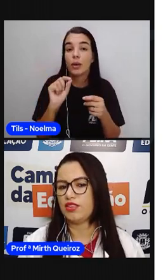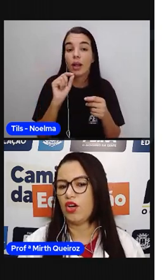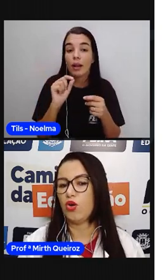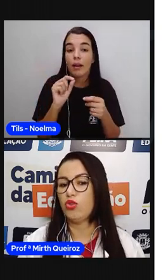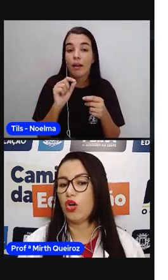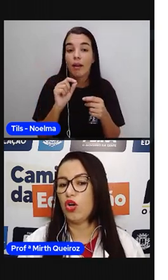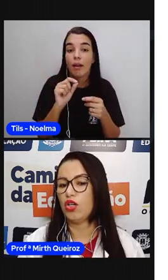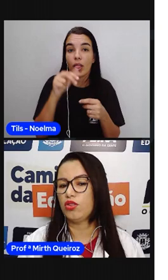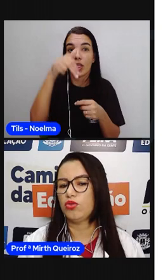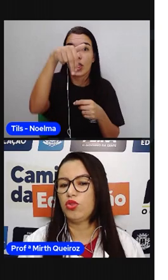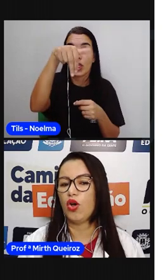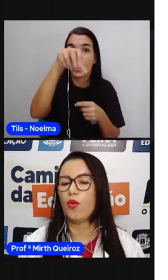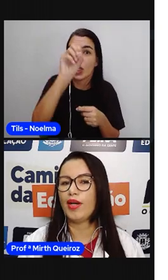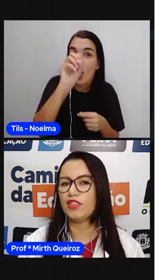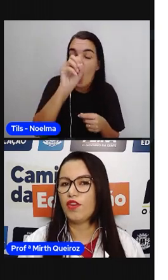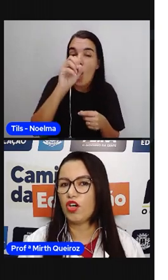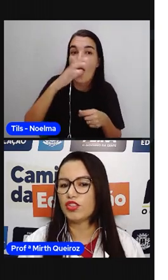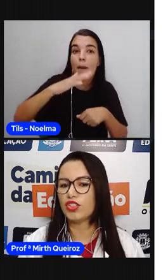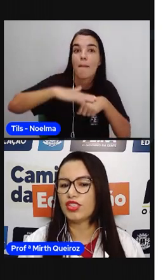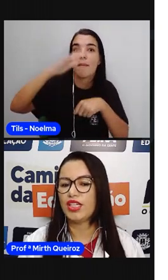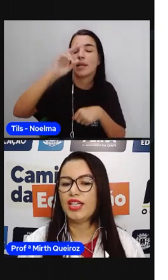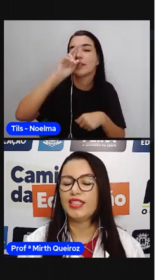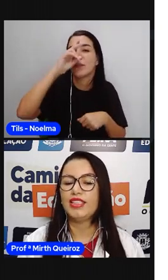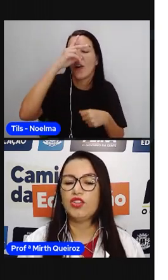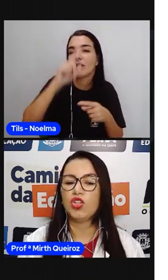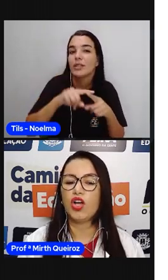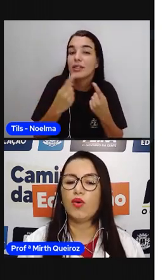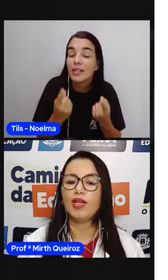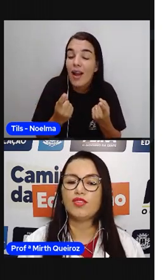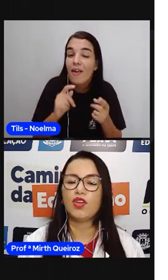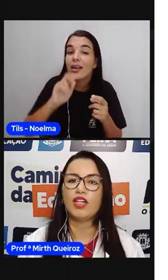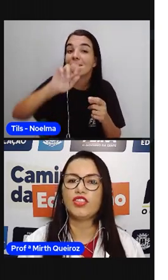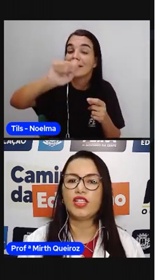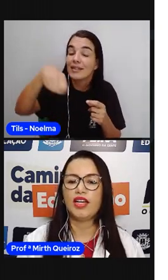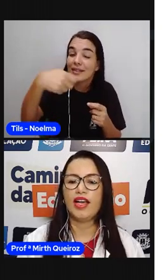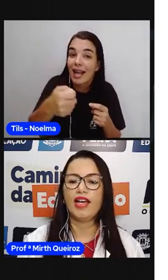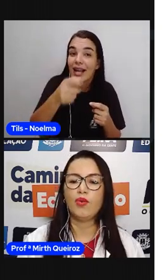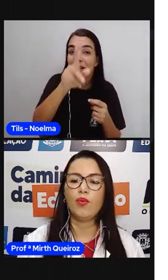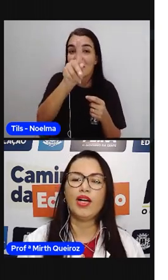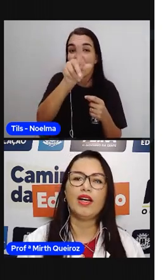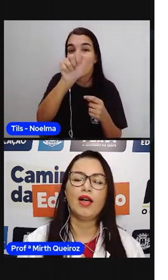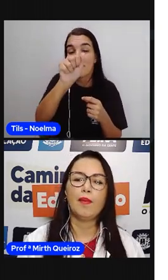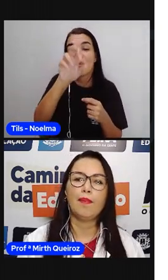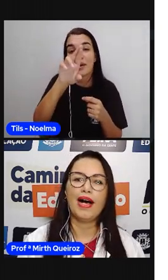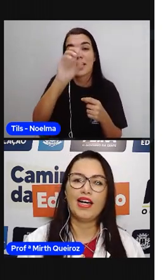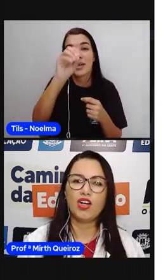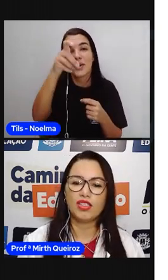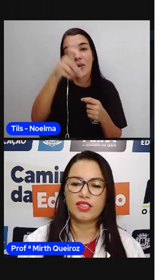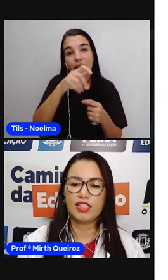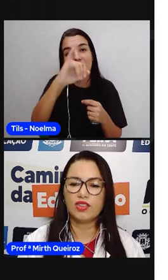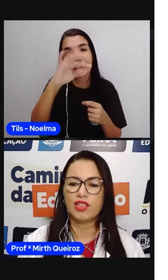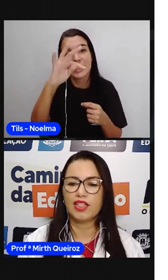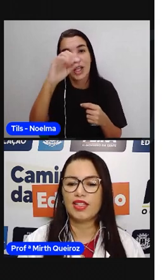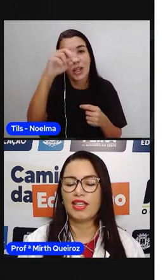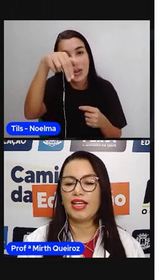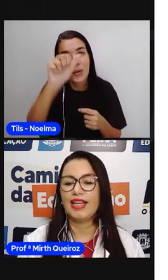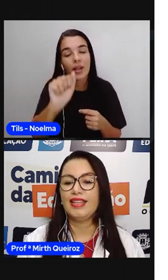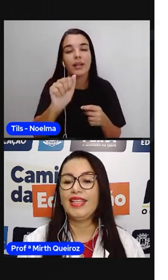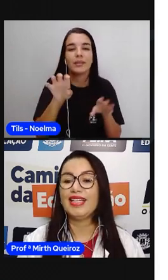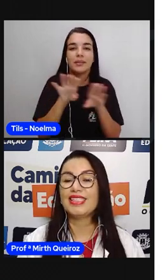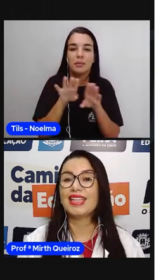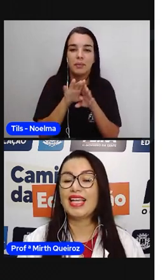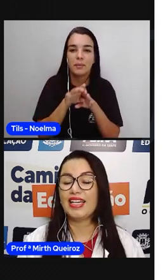O Nó é o mais forte. Se o Nó é o mais forte, é uma paroxítona.